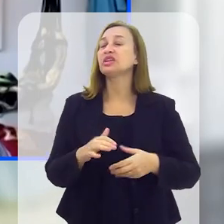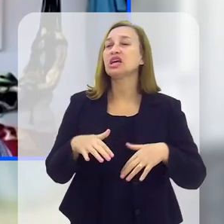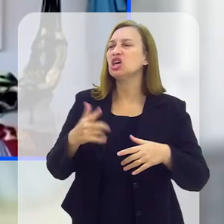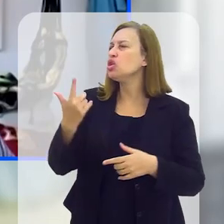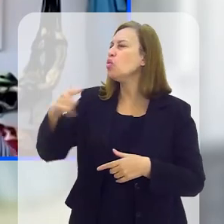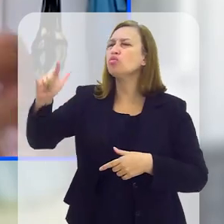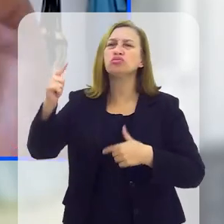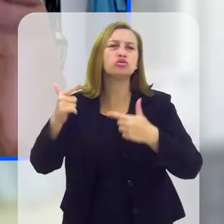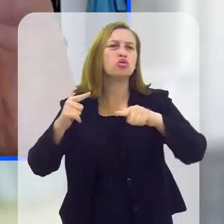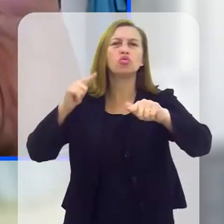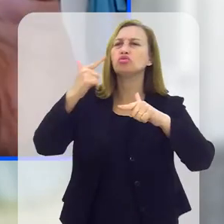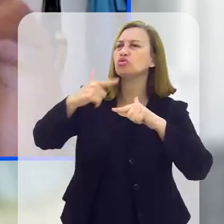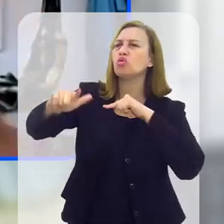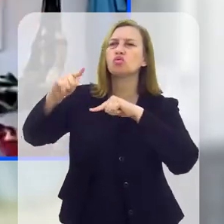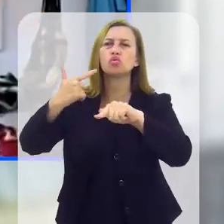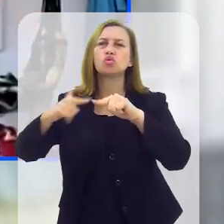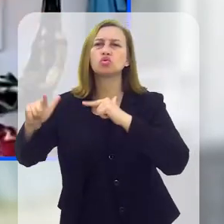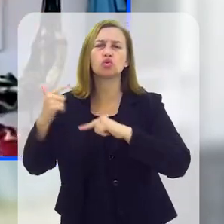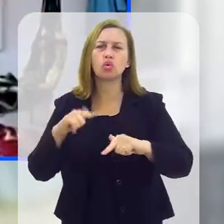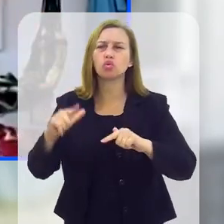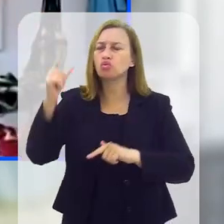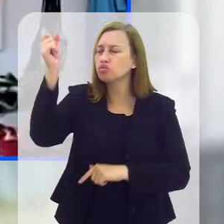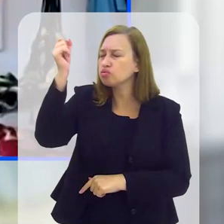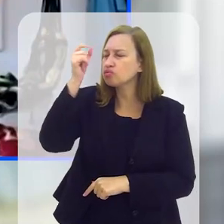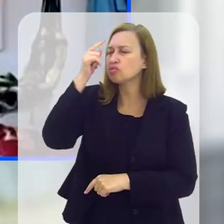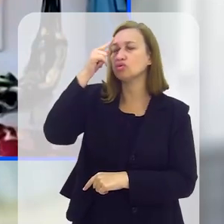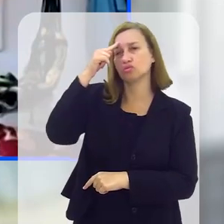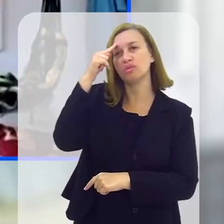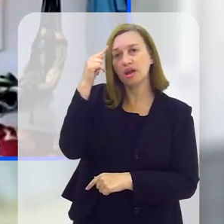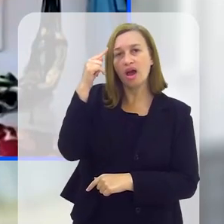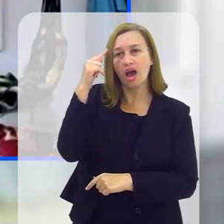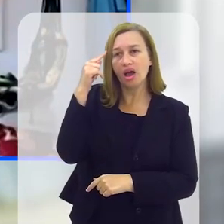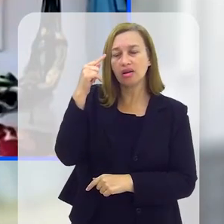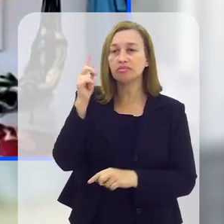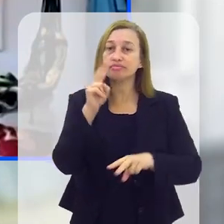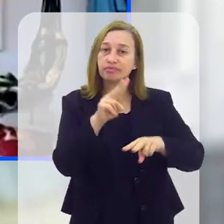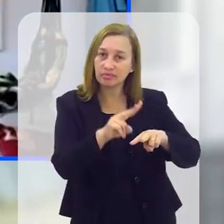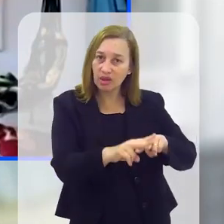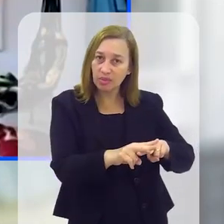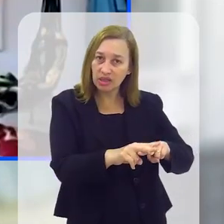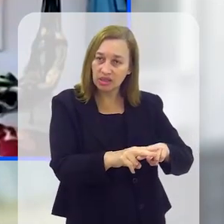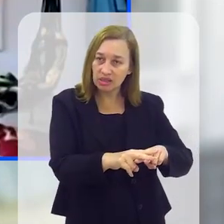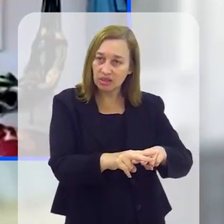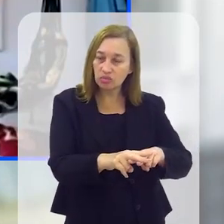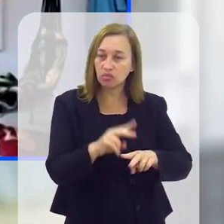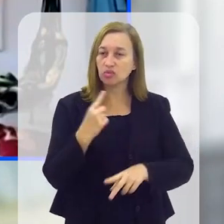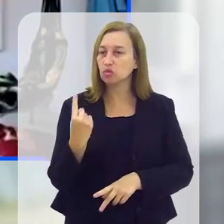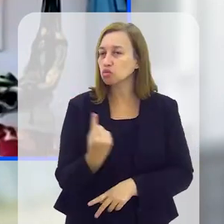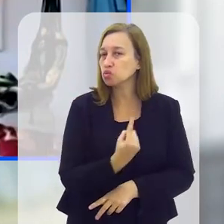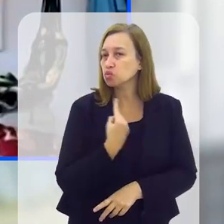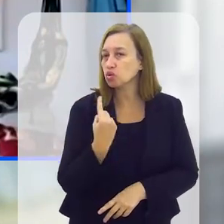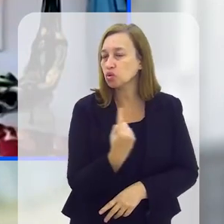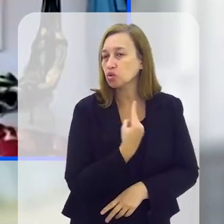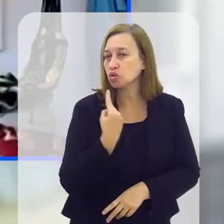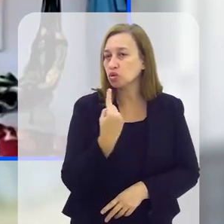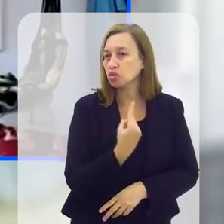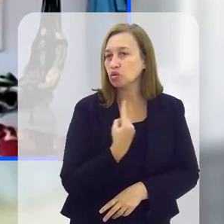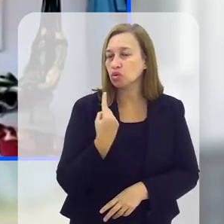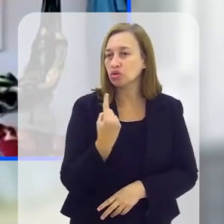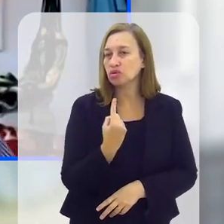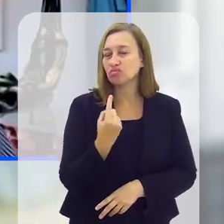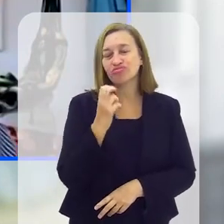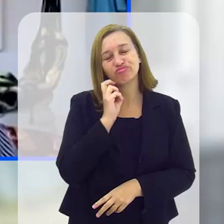e tantos outros que se inspiraram na prisão, na solidão,